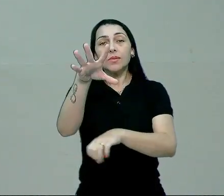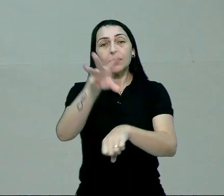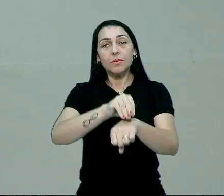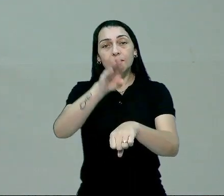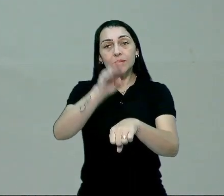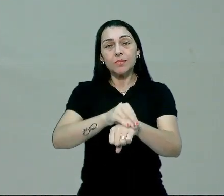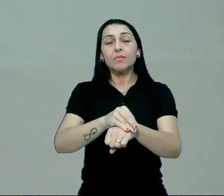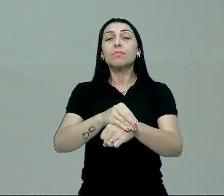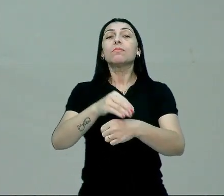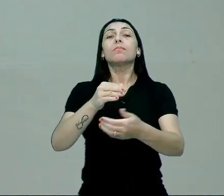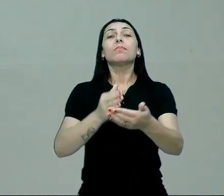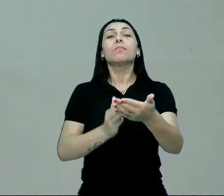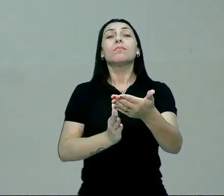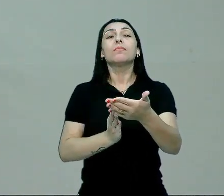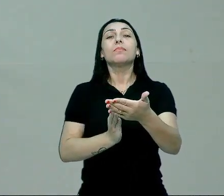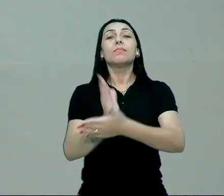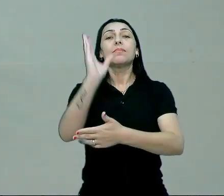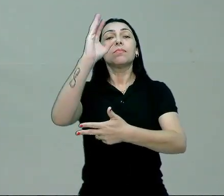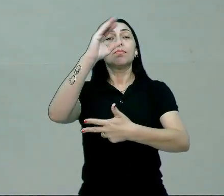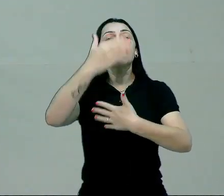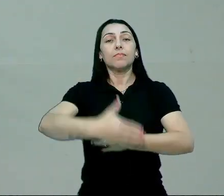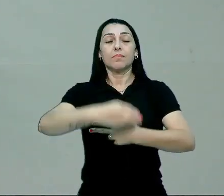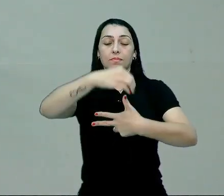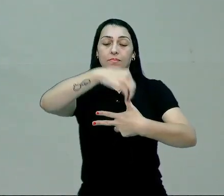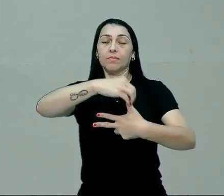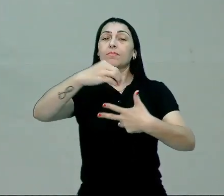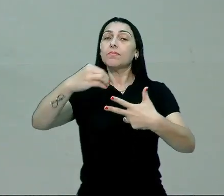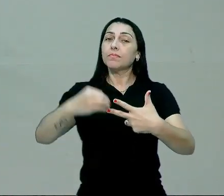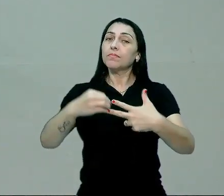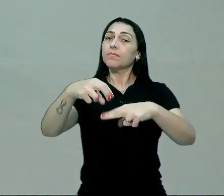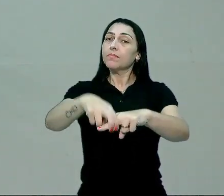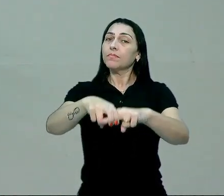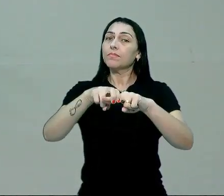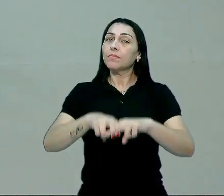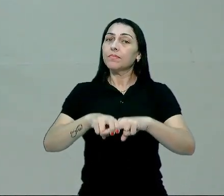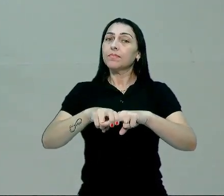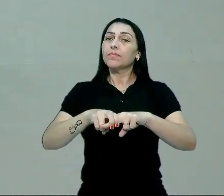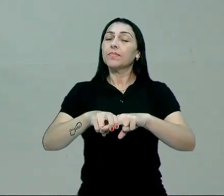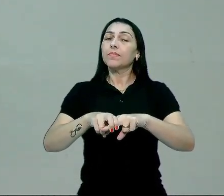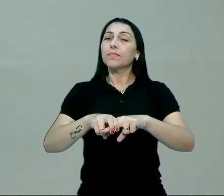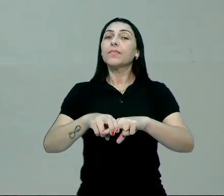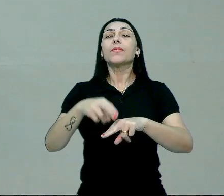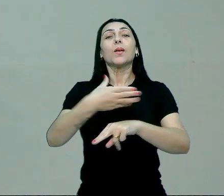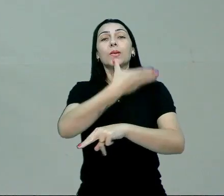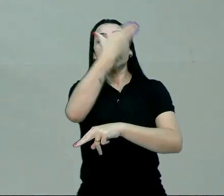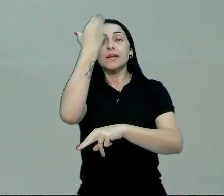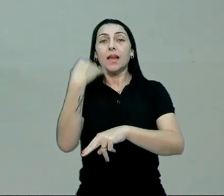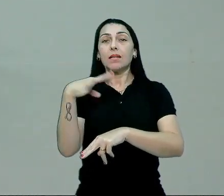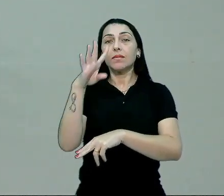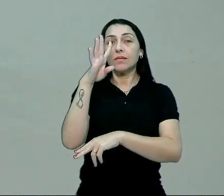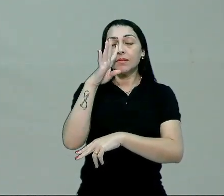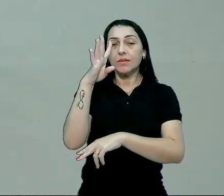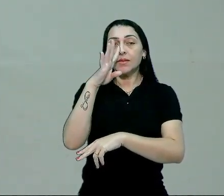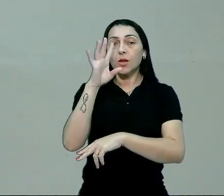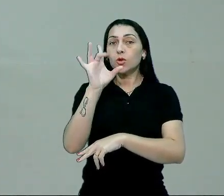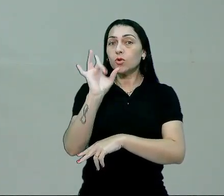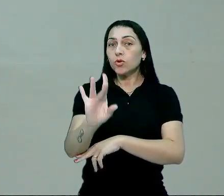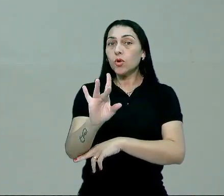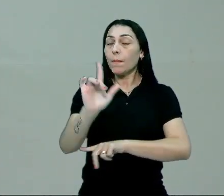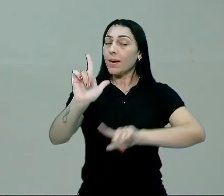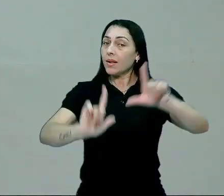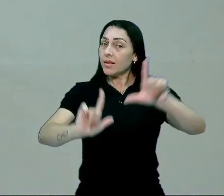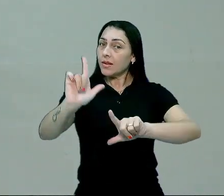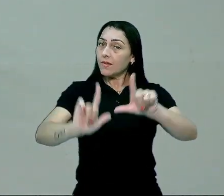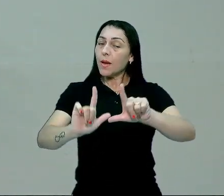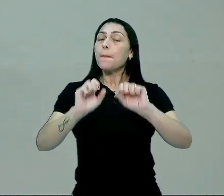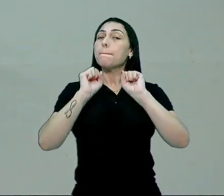aprendizado para o Exame Nacional do Ensino Médio. Por isso, não deixe de nos acompanhar. E não assista somente pela